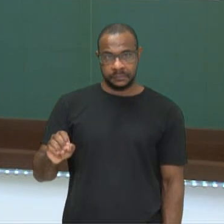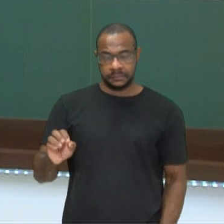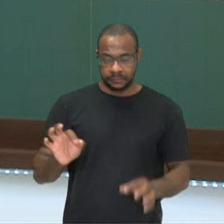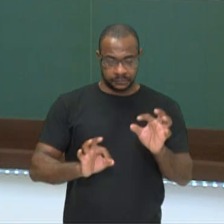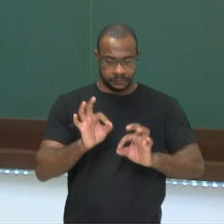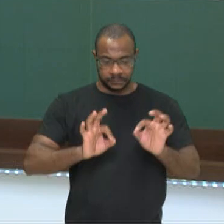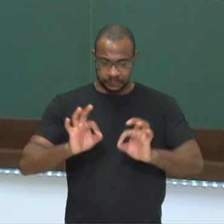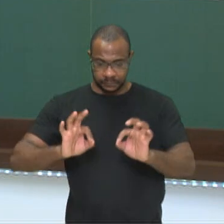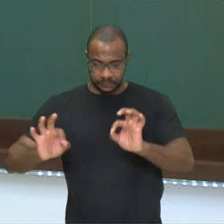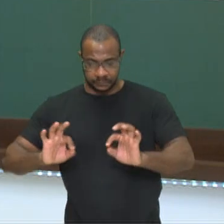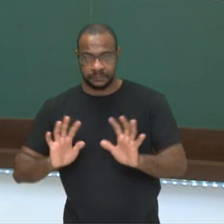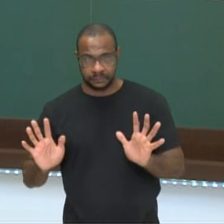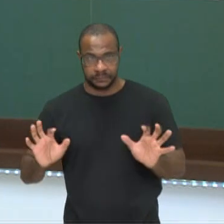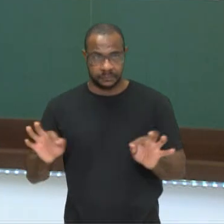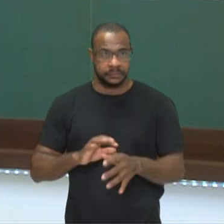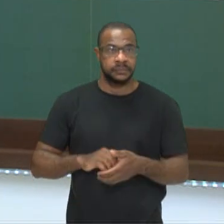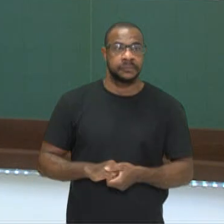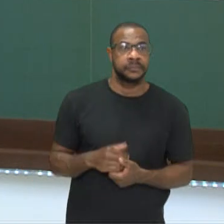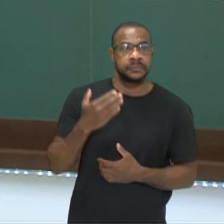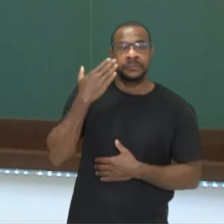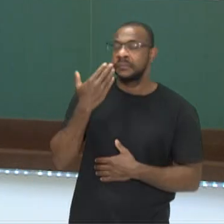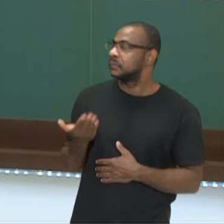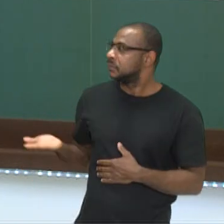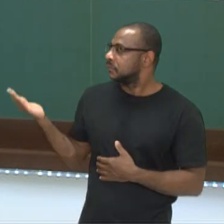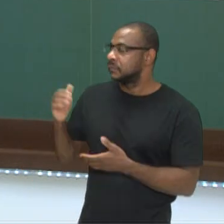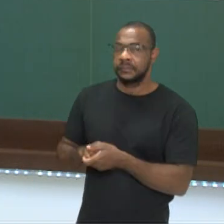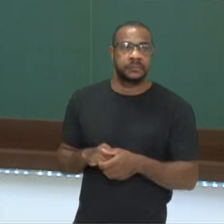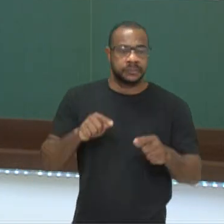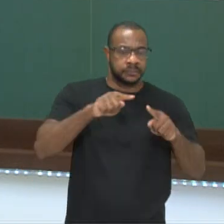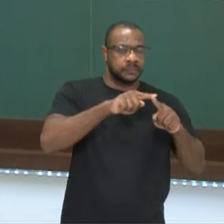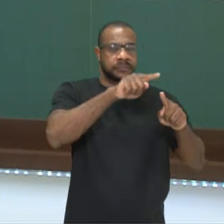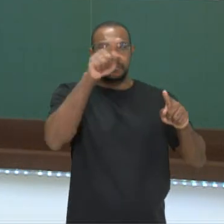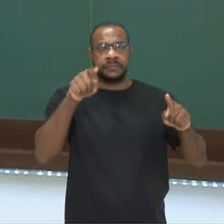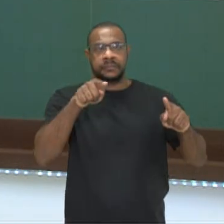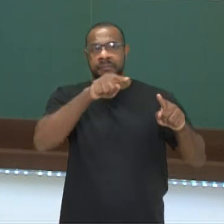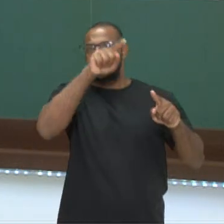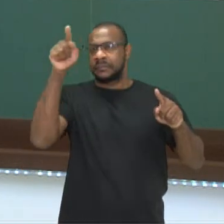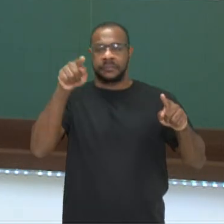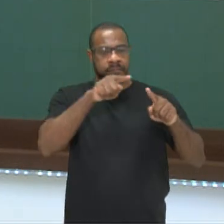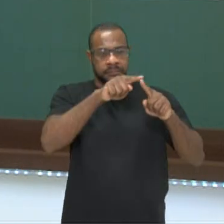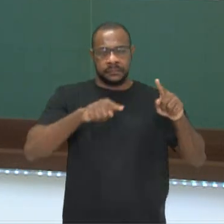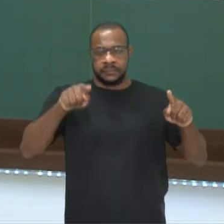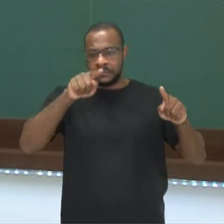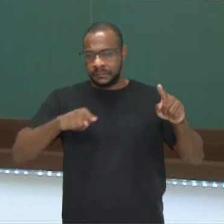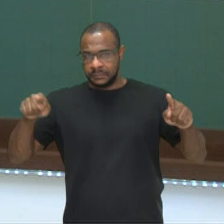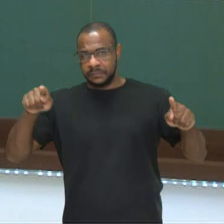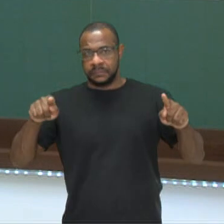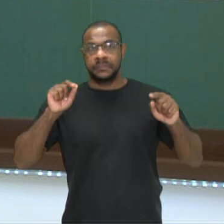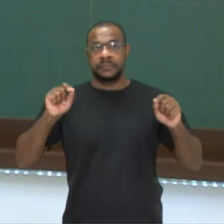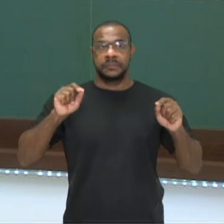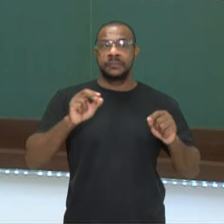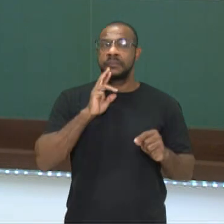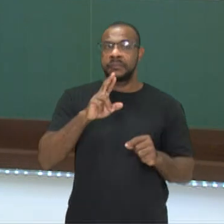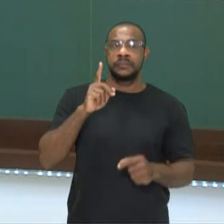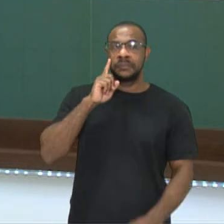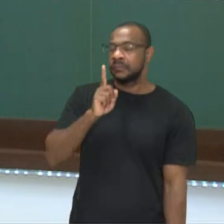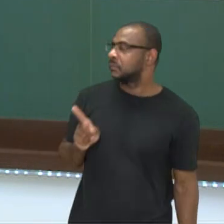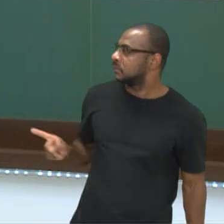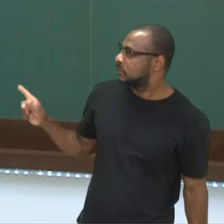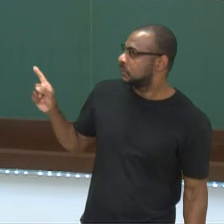cm². Aqui, se nós aplicarmos a propriedade distributiva, eu tenho 2x vezes x, 2x².